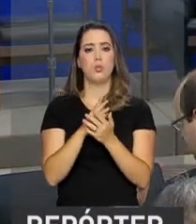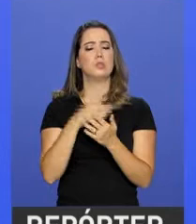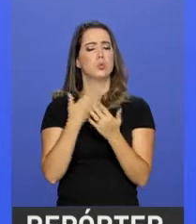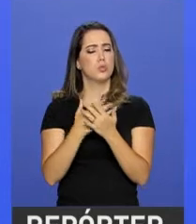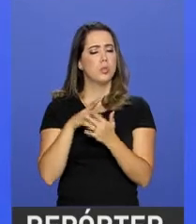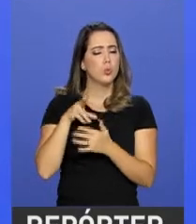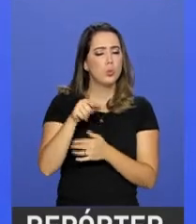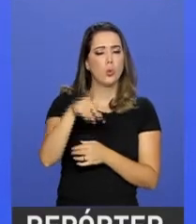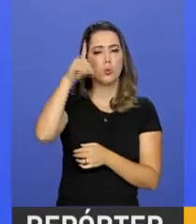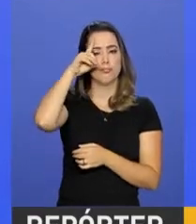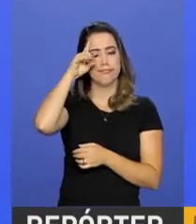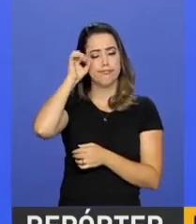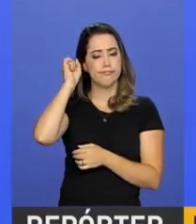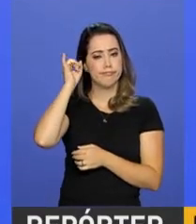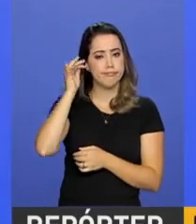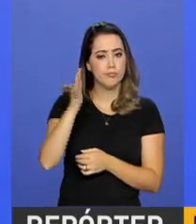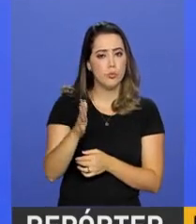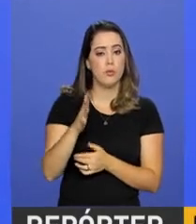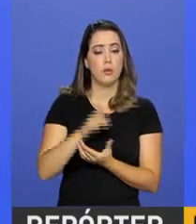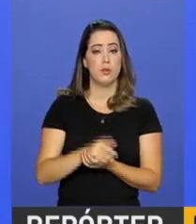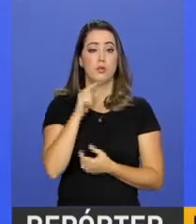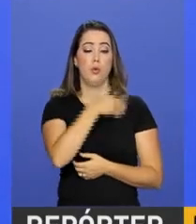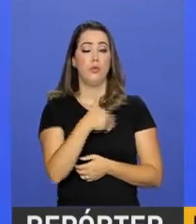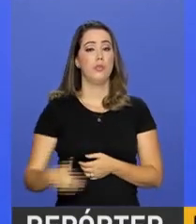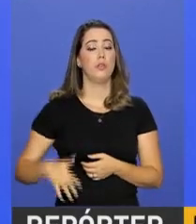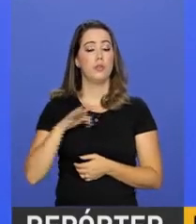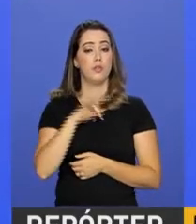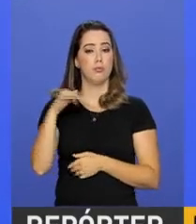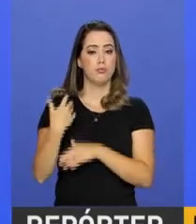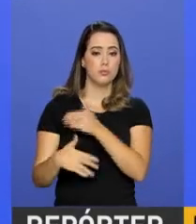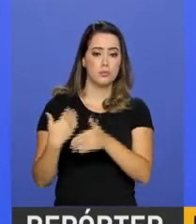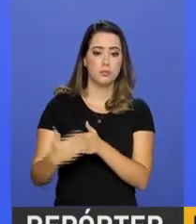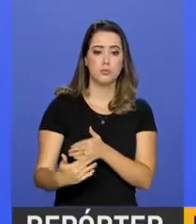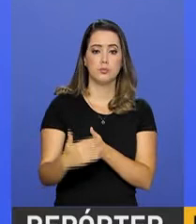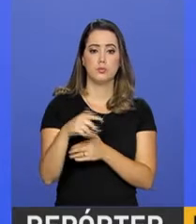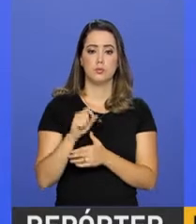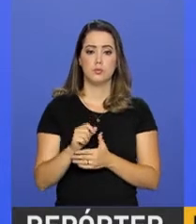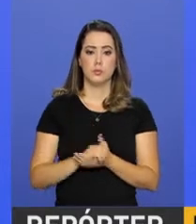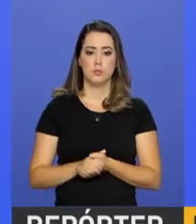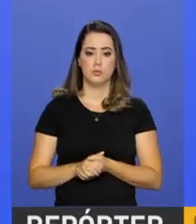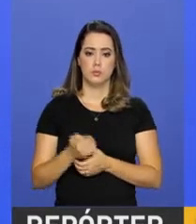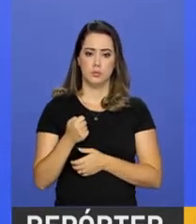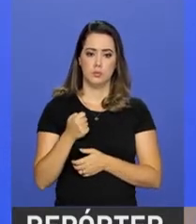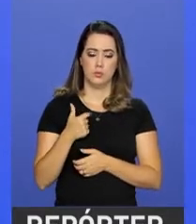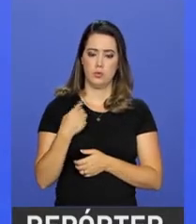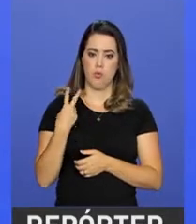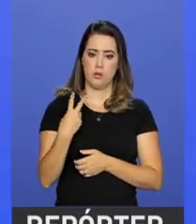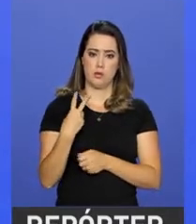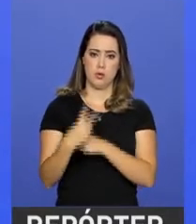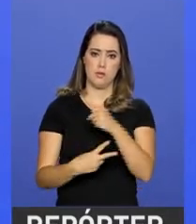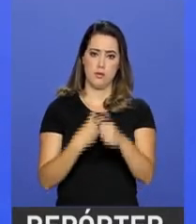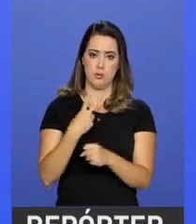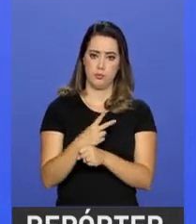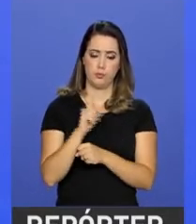dia. O que o governo federal produziu nesses quase dois anos